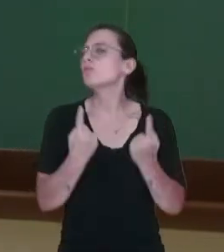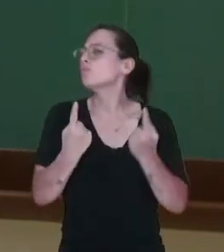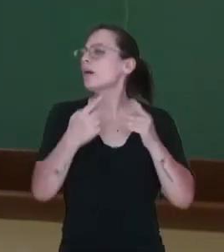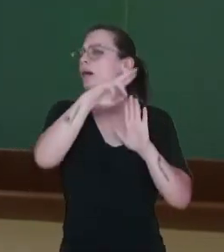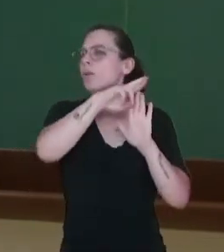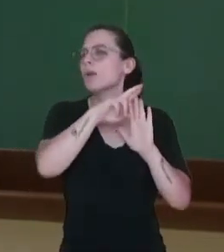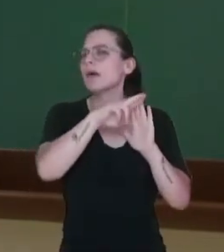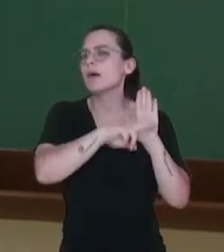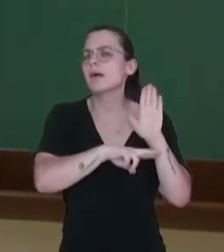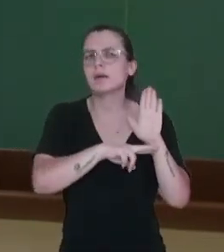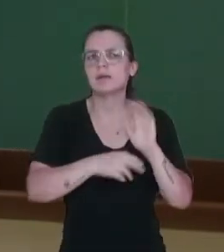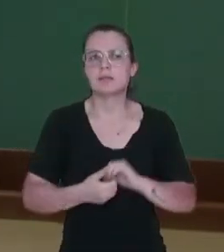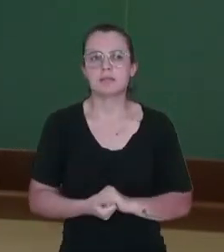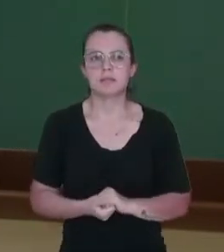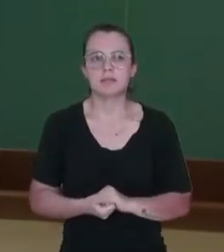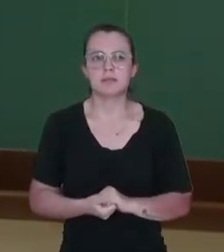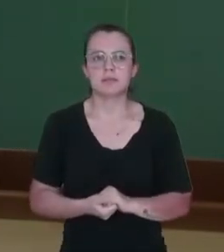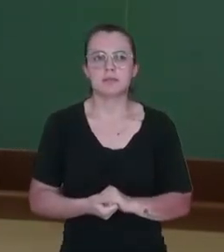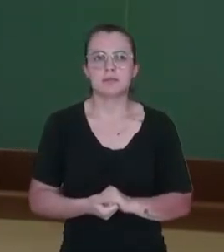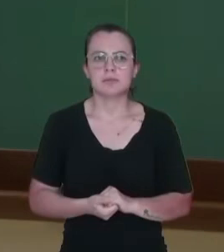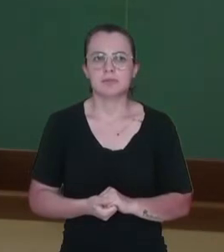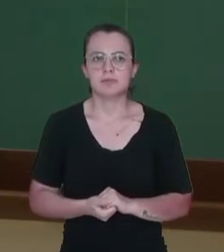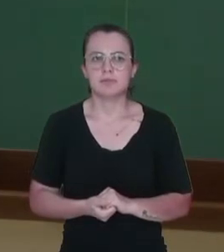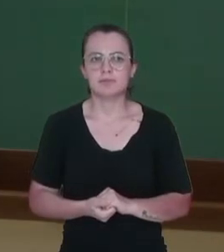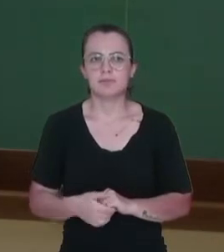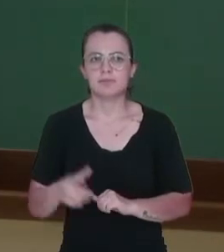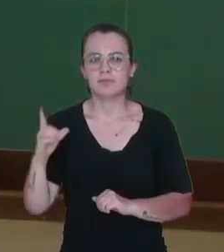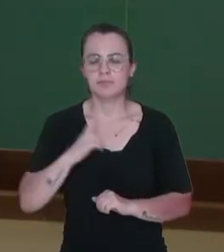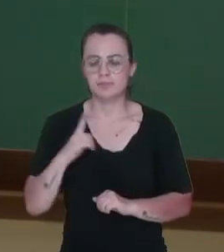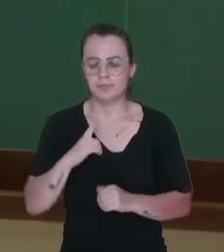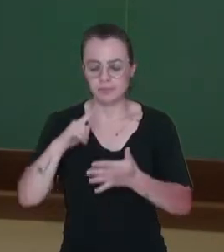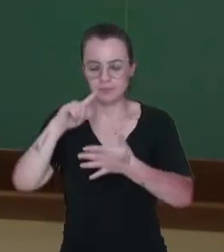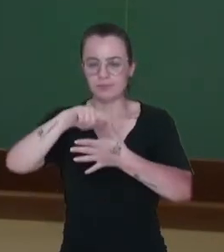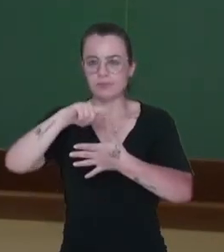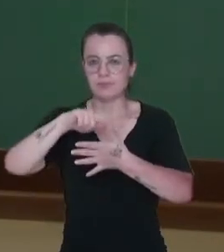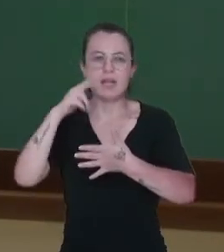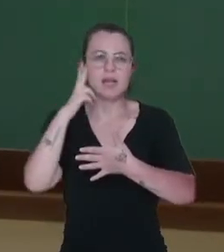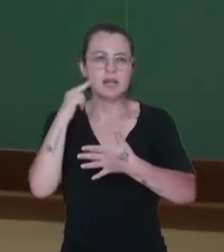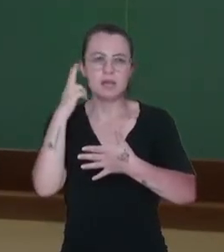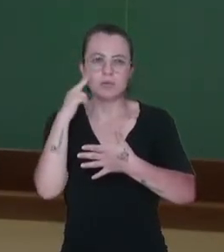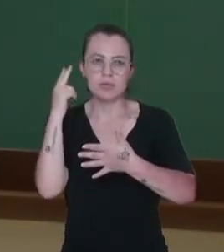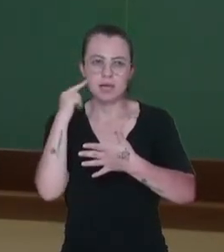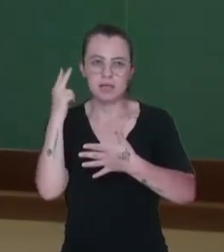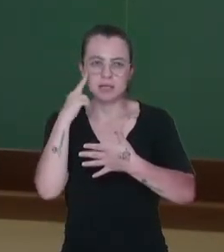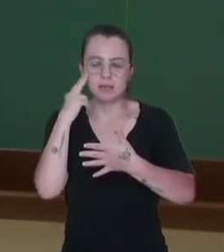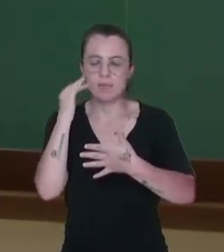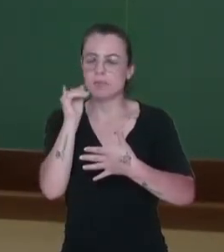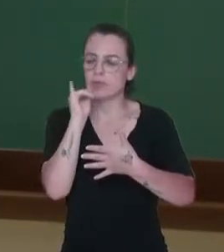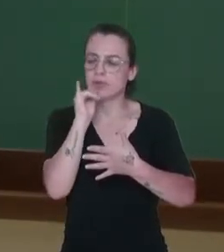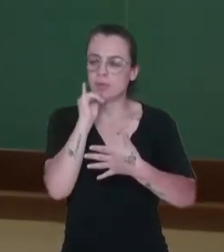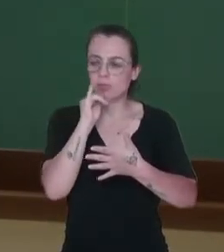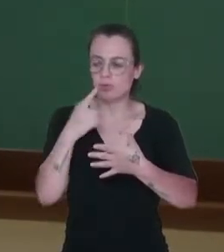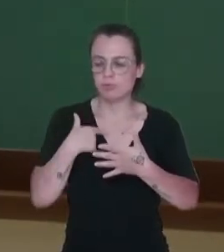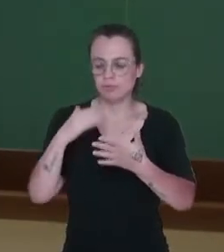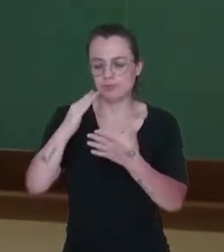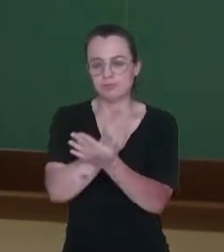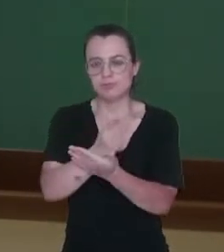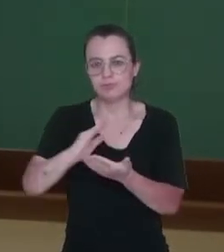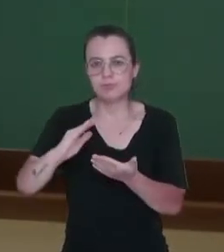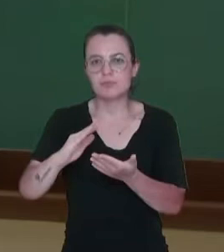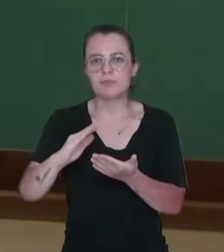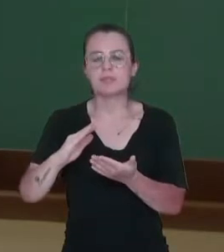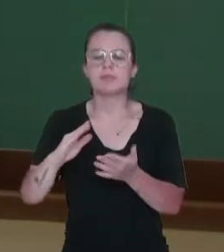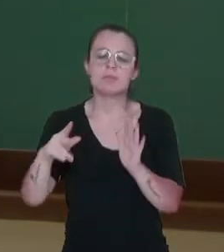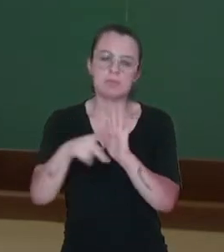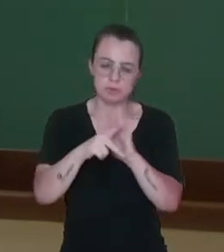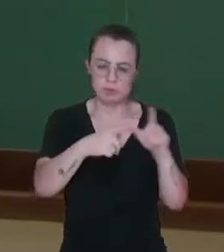esses critérios? Então nós vamos ter ali critérios naturais. Eu posso dividir um determinado local,